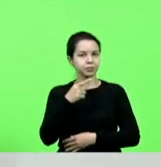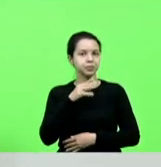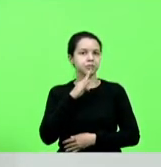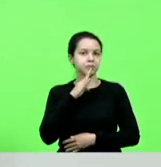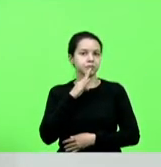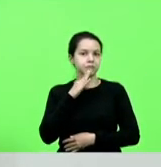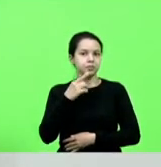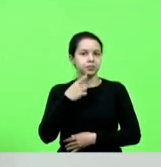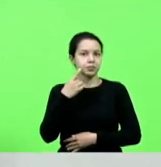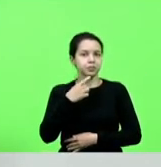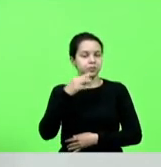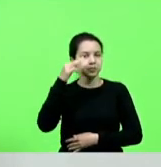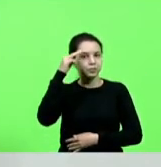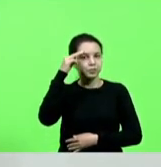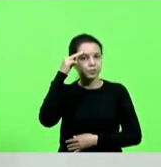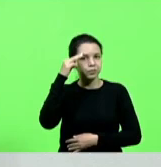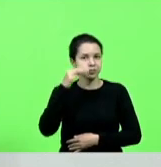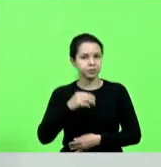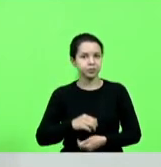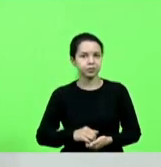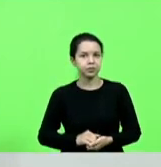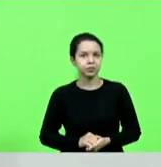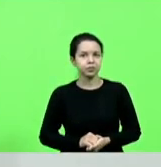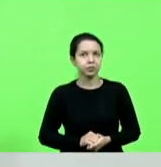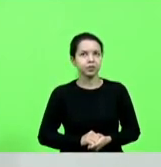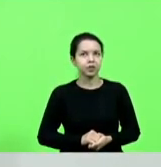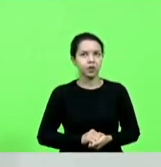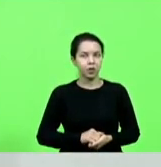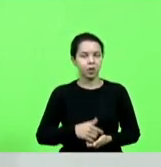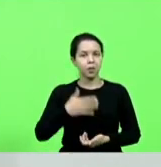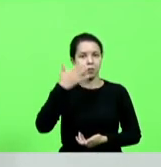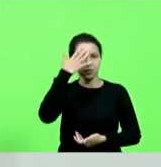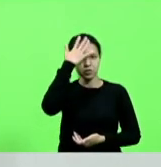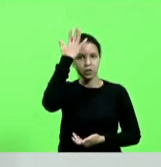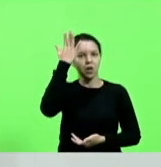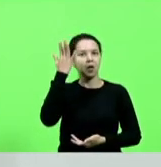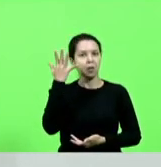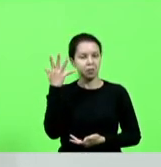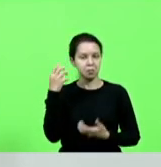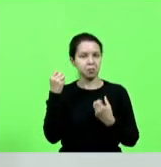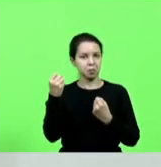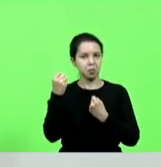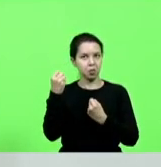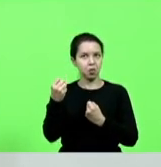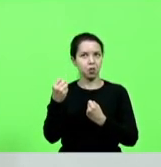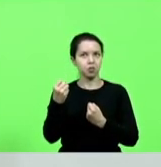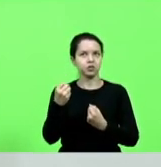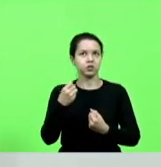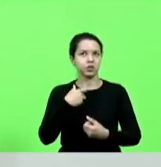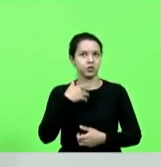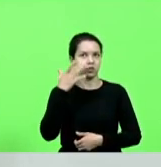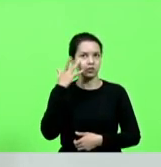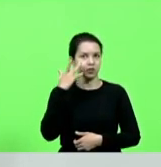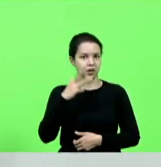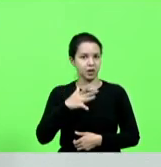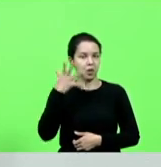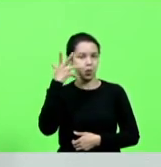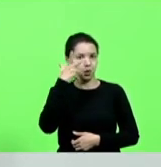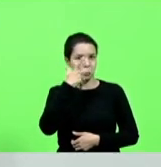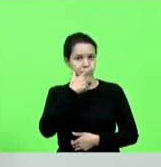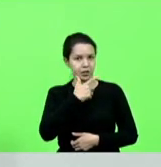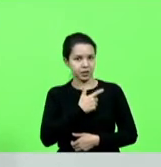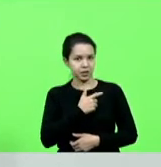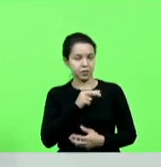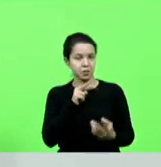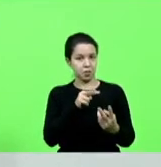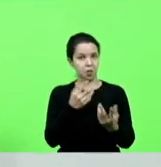deputado Mota penteado do Mota é poderoso não é Vanates eu não sei se fica mais bonito pessoalmente ou